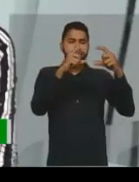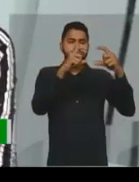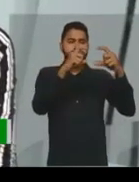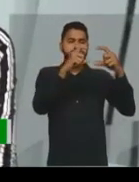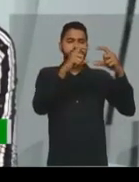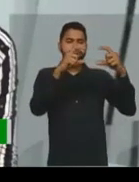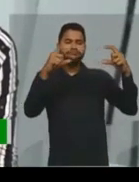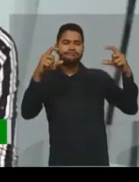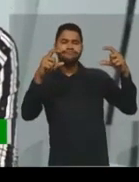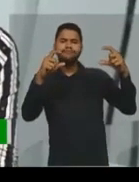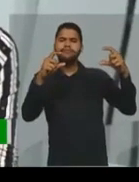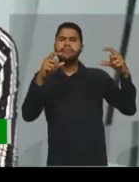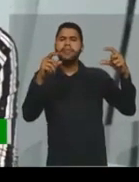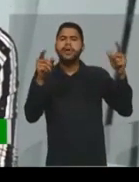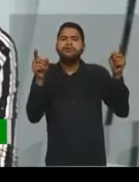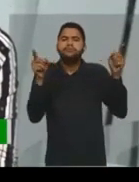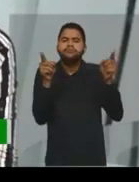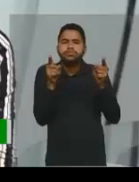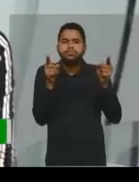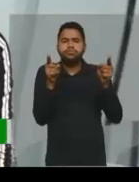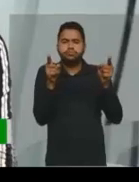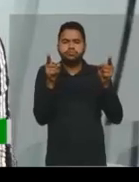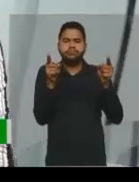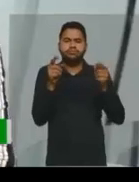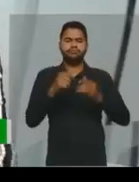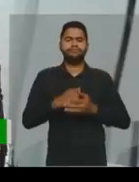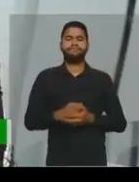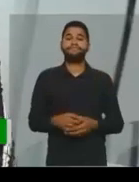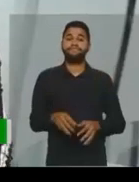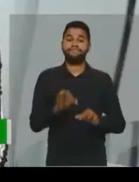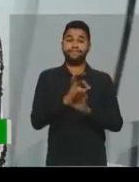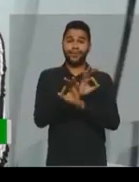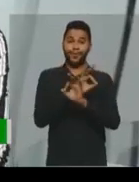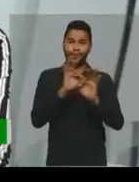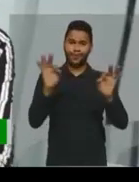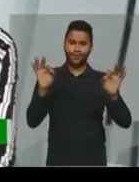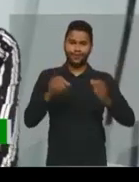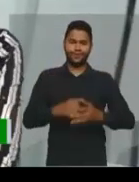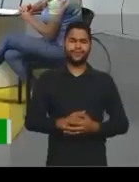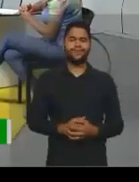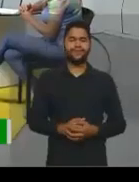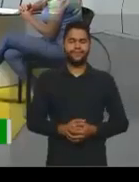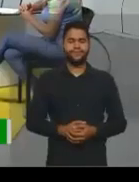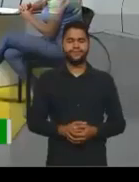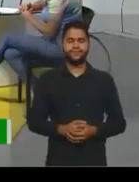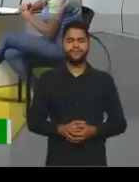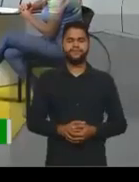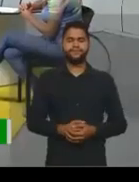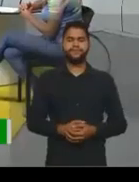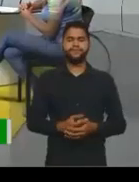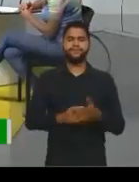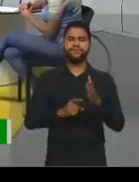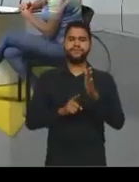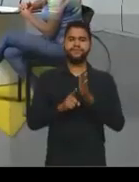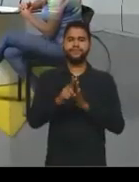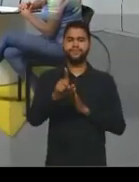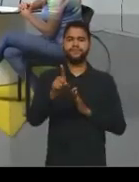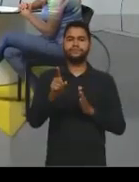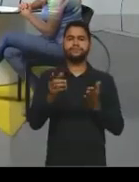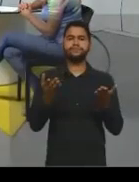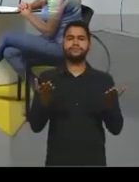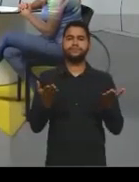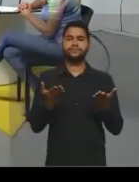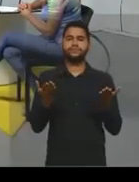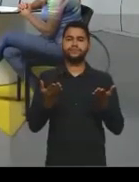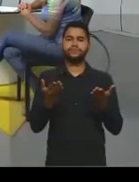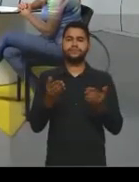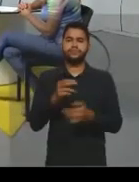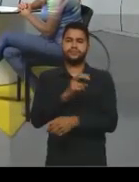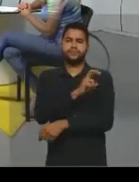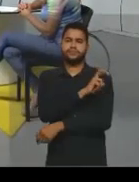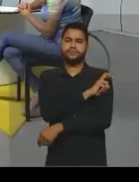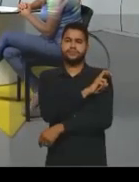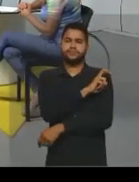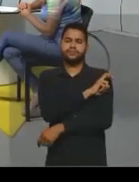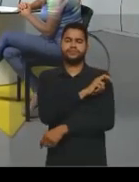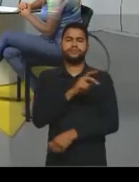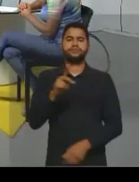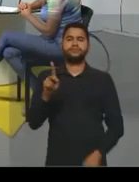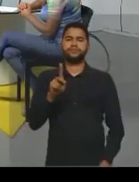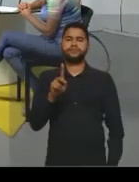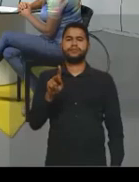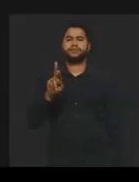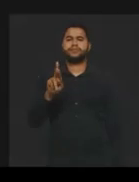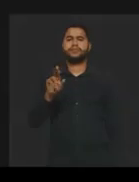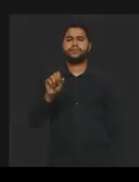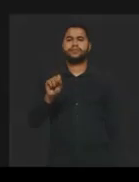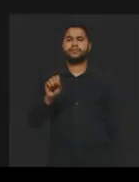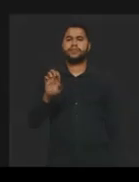né? Uma narrativa mais curta. Ótimo. Vamos para a próxima. Nossa próxima dúvida agora é uma dúvida de quinto ano. Professora